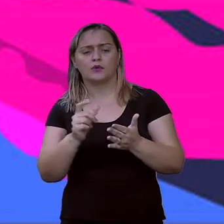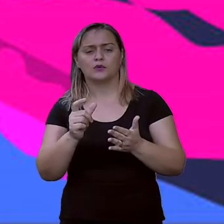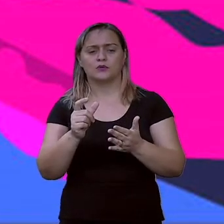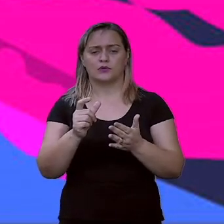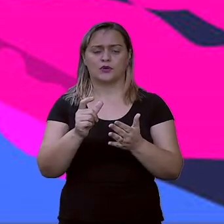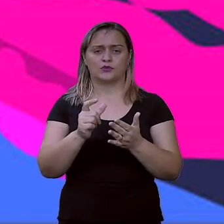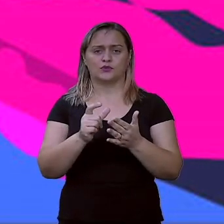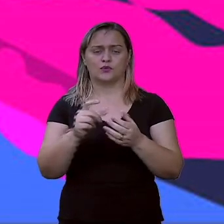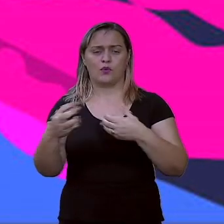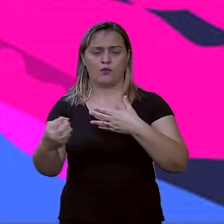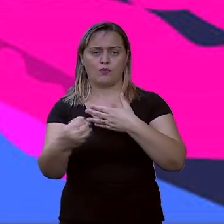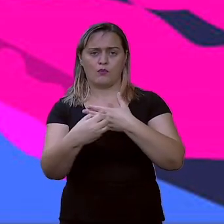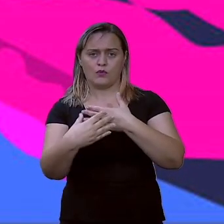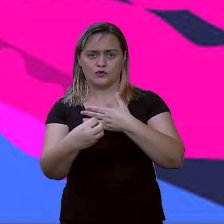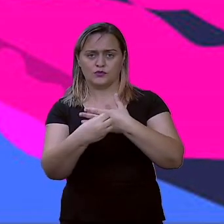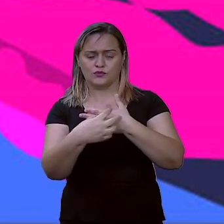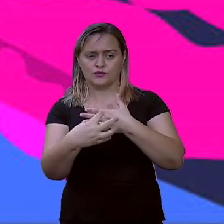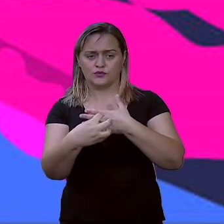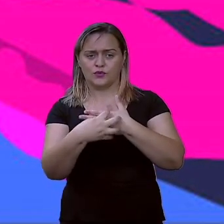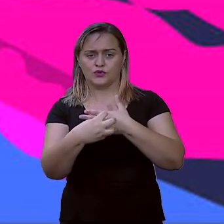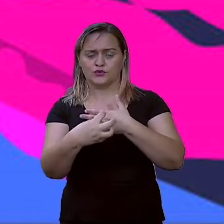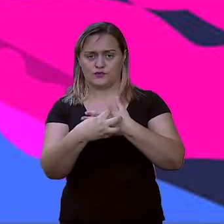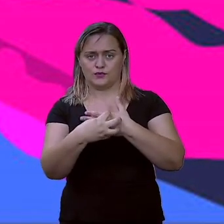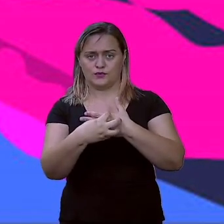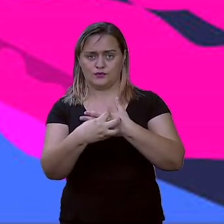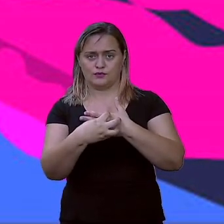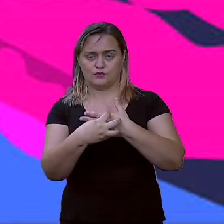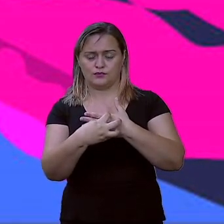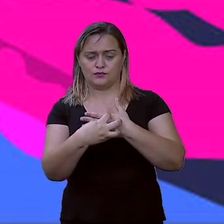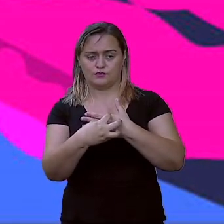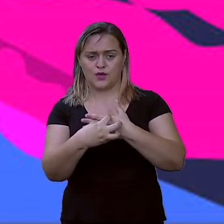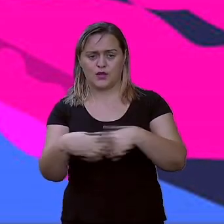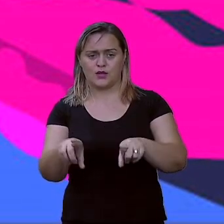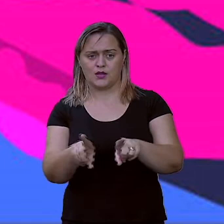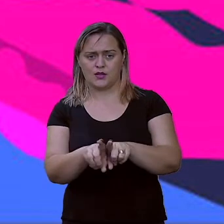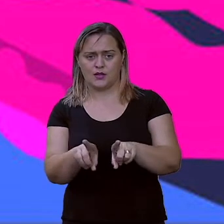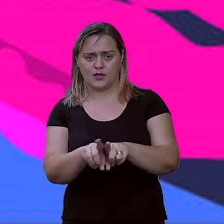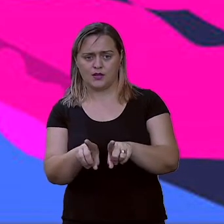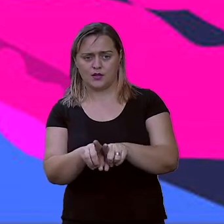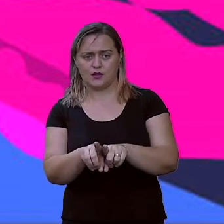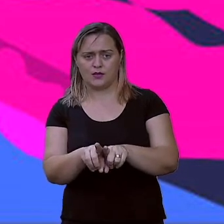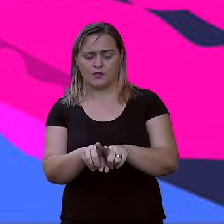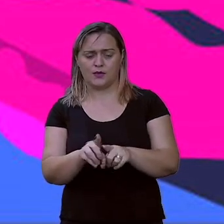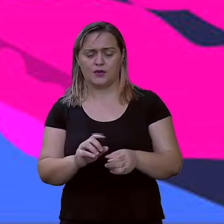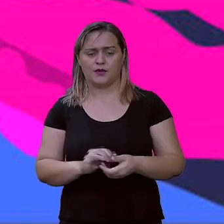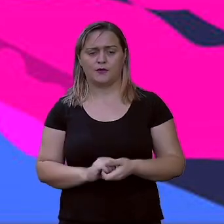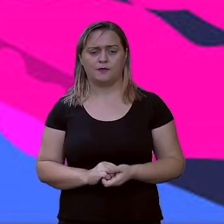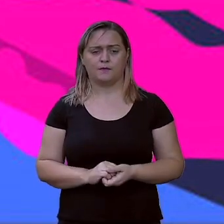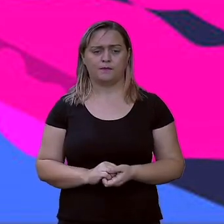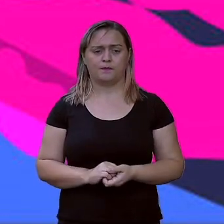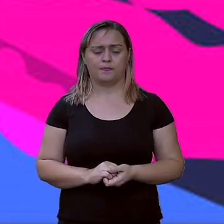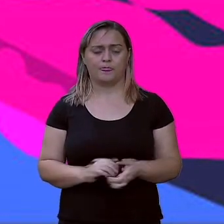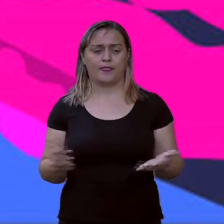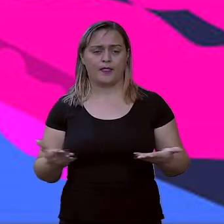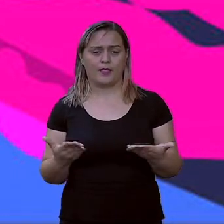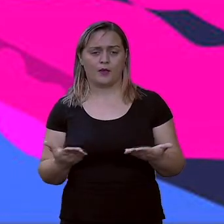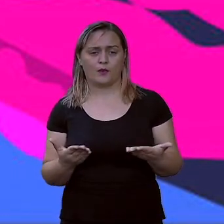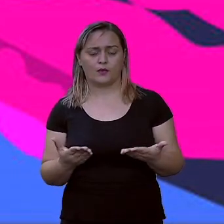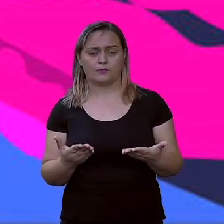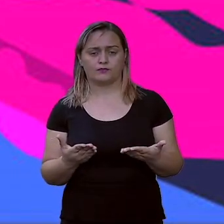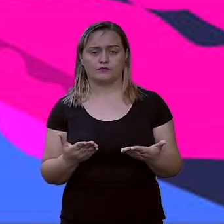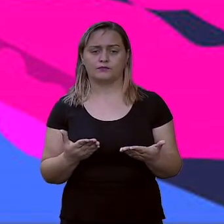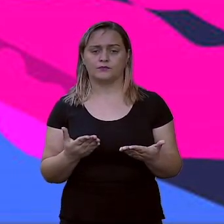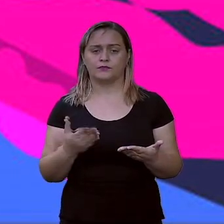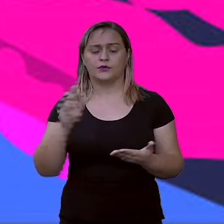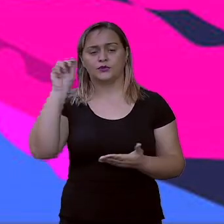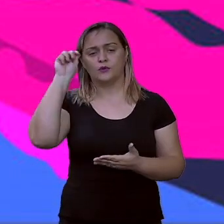antivírus. Quem não ouviu falar no antivírus? E já lá no final desse parágrafo, que eu deixei de preto mesmo, ele